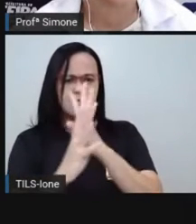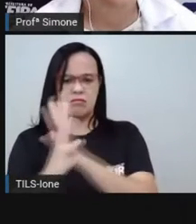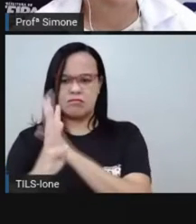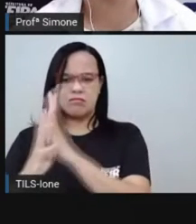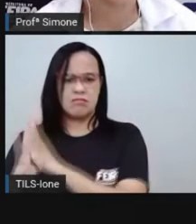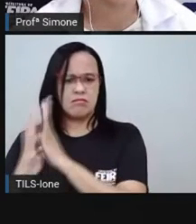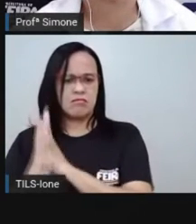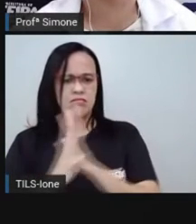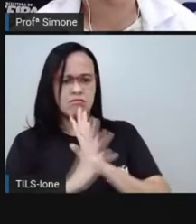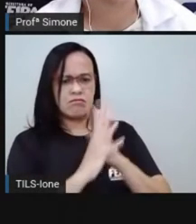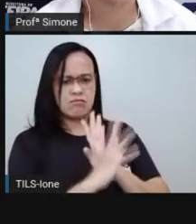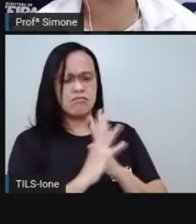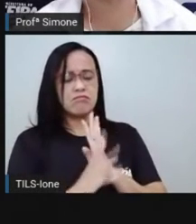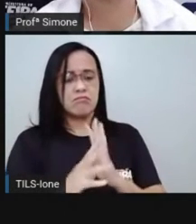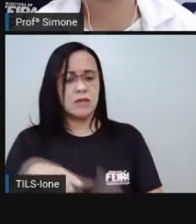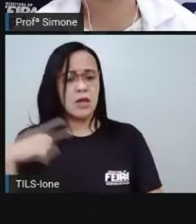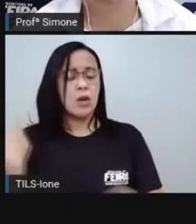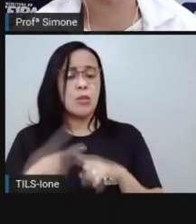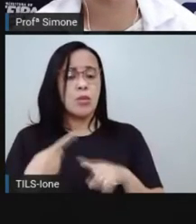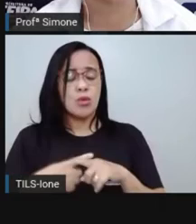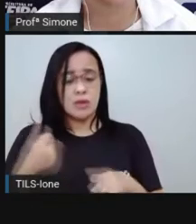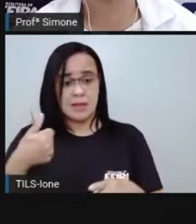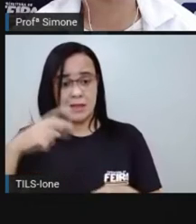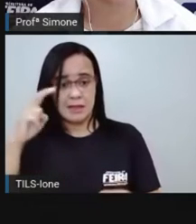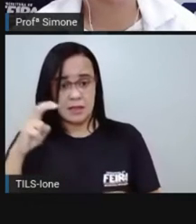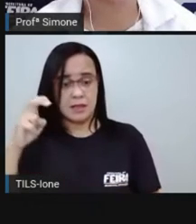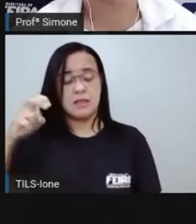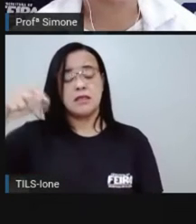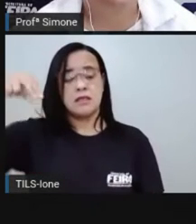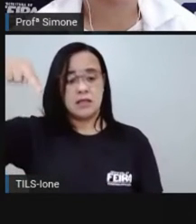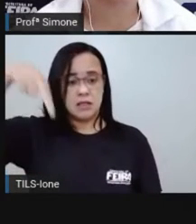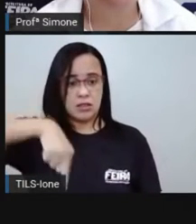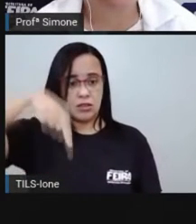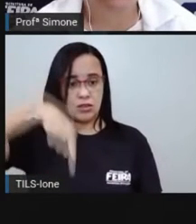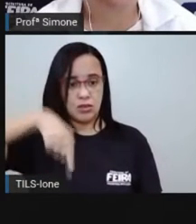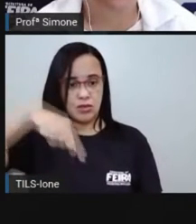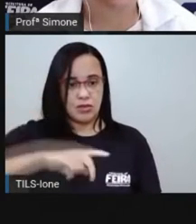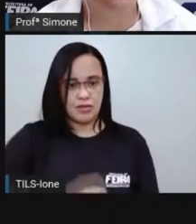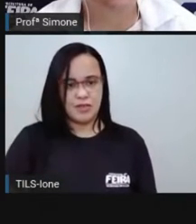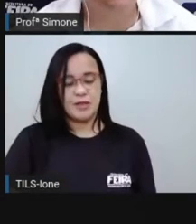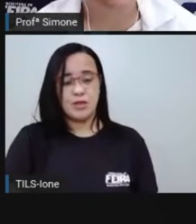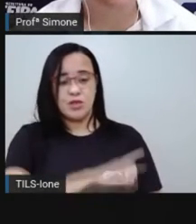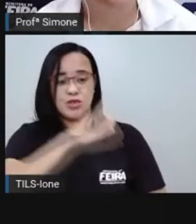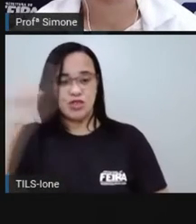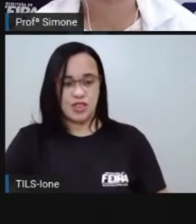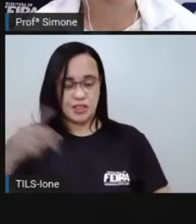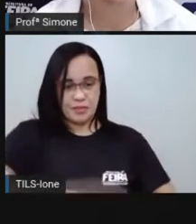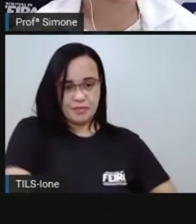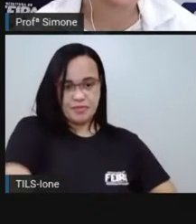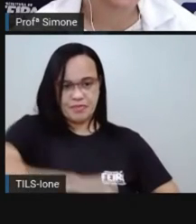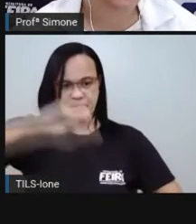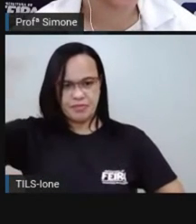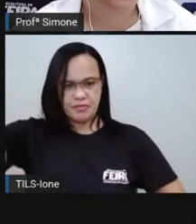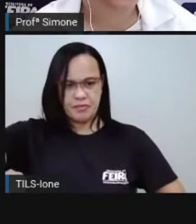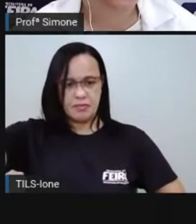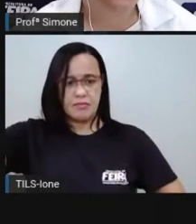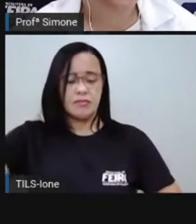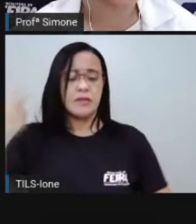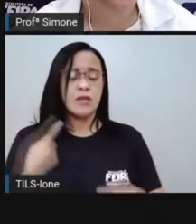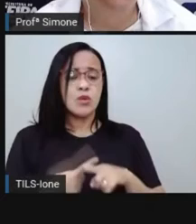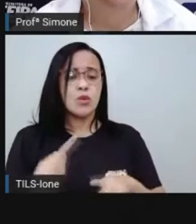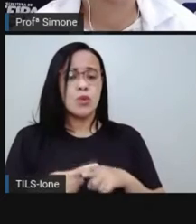quem proclamou o 15 de novembro, o dia da República Brasileira, foi o Exército